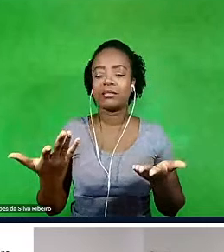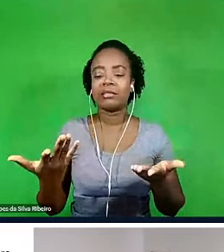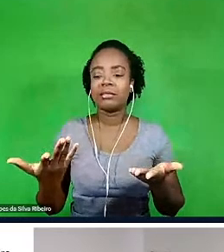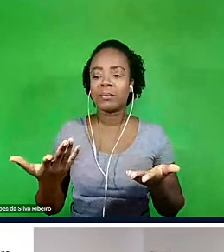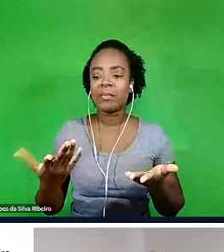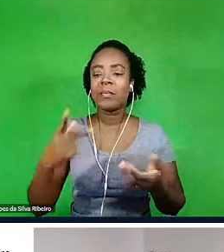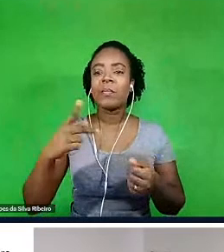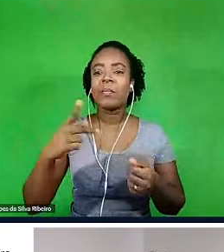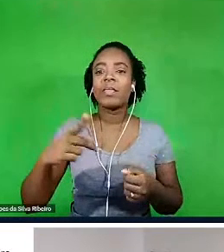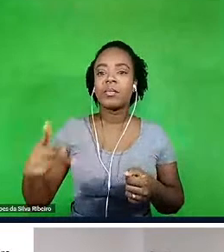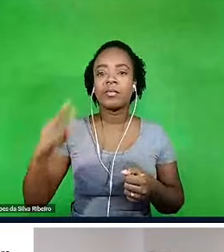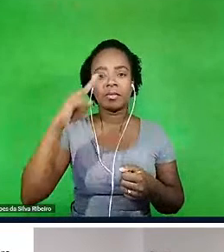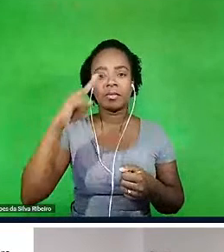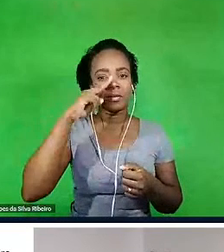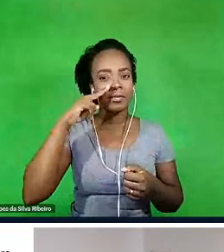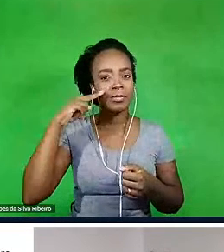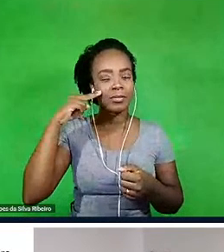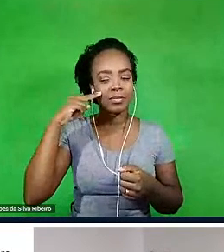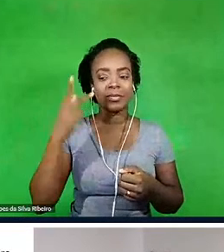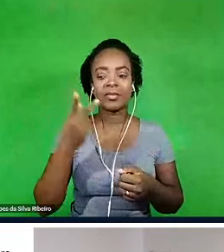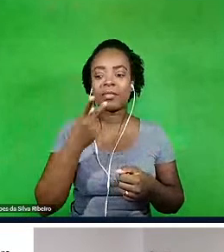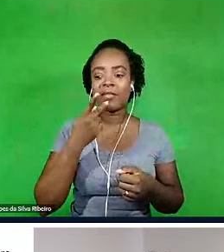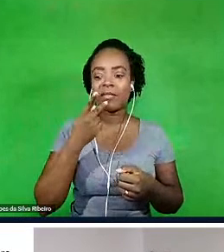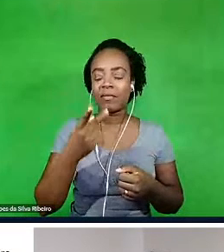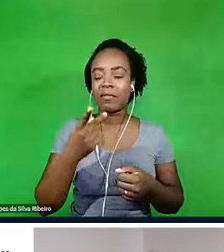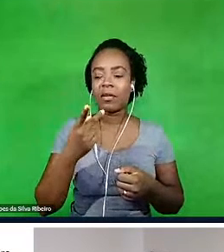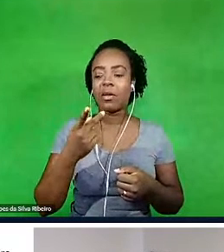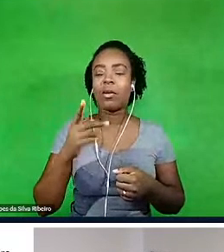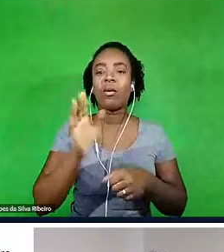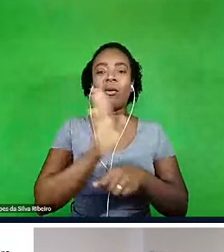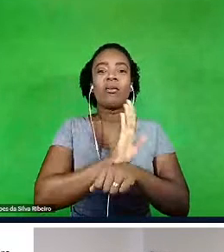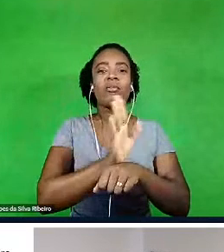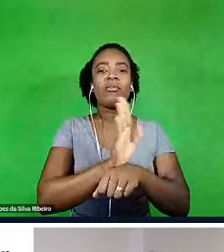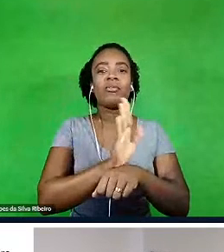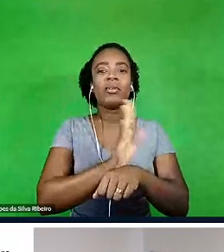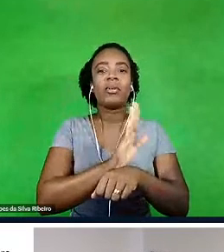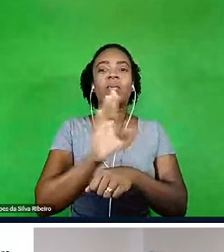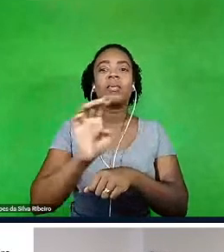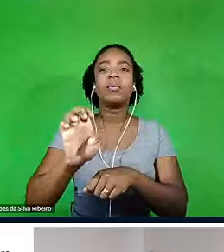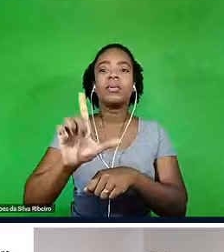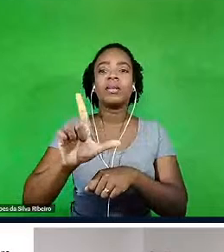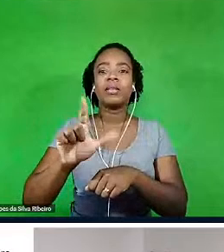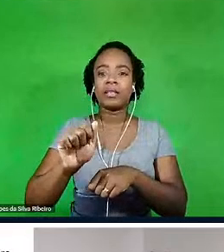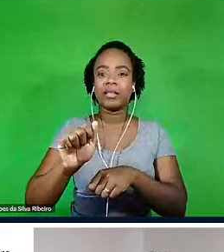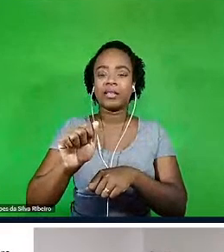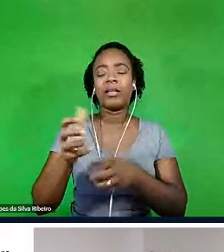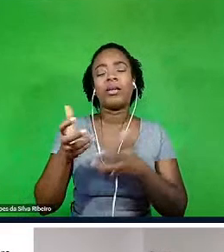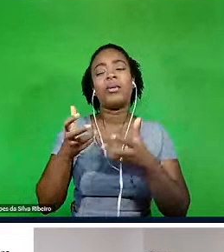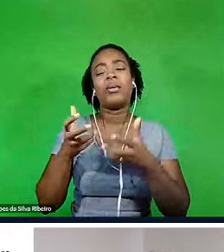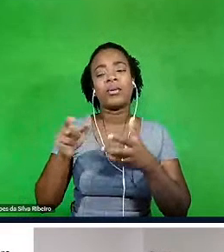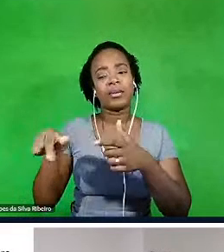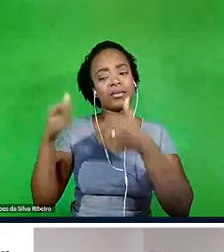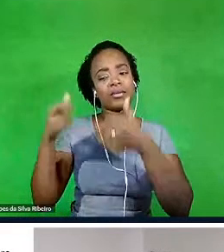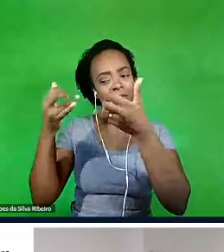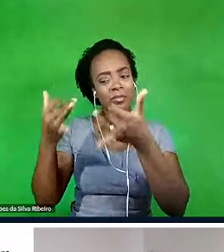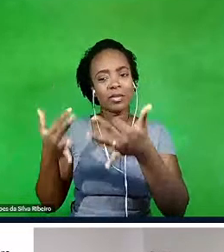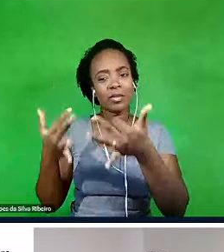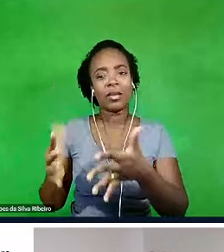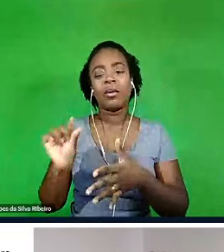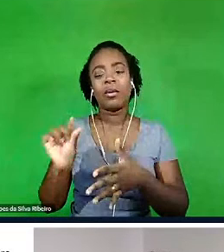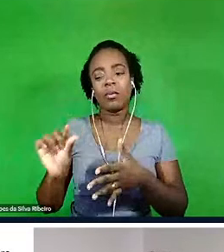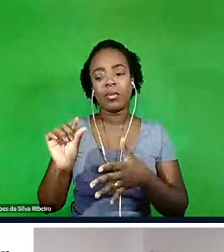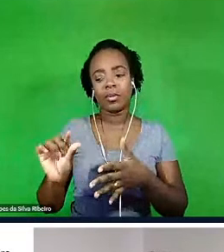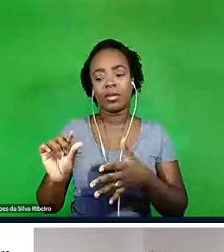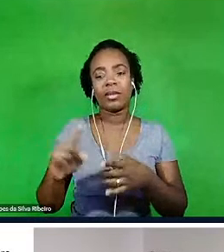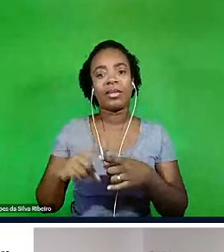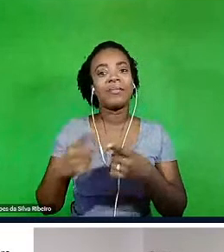Neuri mencionou o filme Ela, e eu gostaria que você fizesse uma pincelada sobre ele, já que não temos questões aqui no momento.